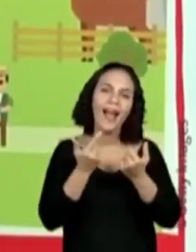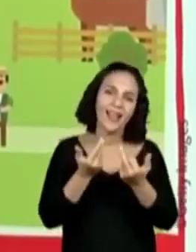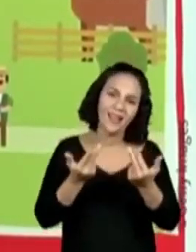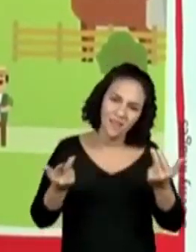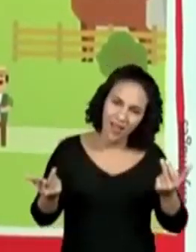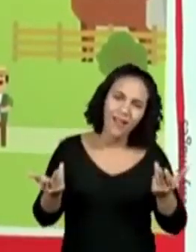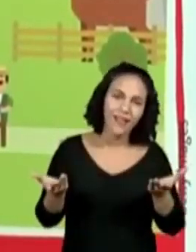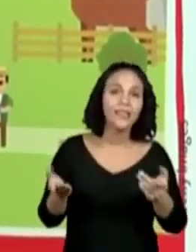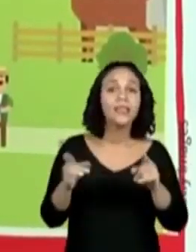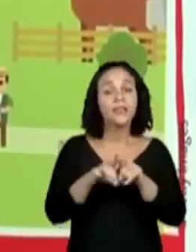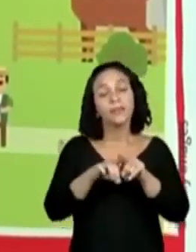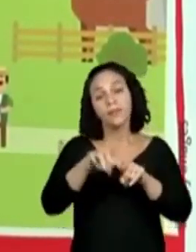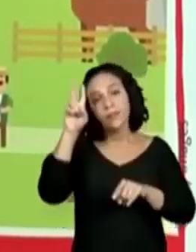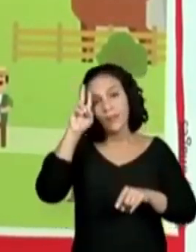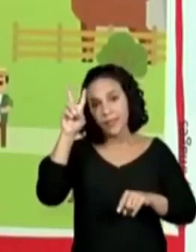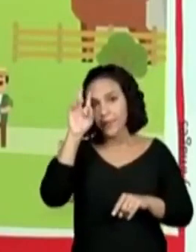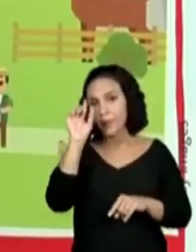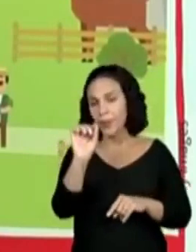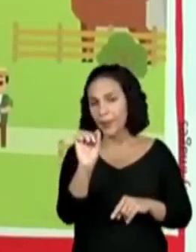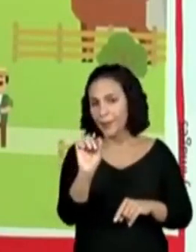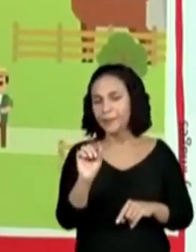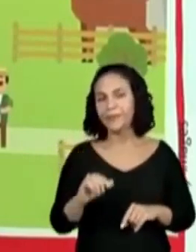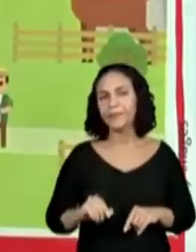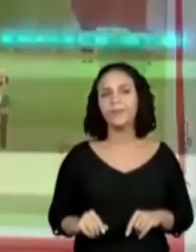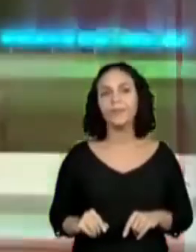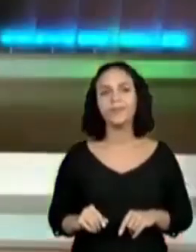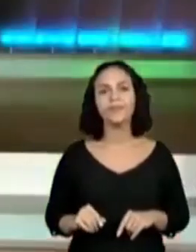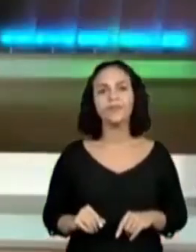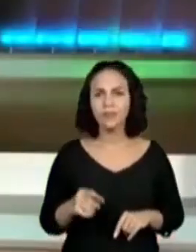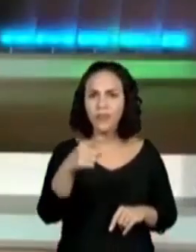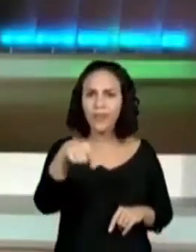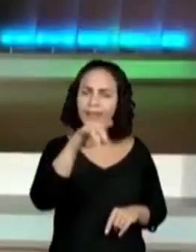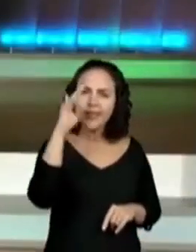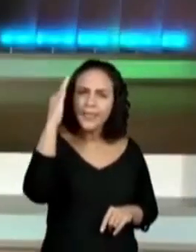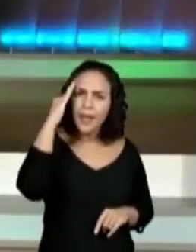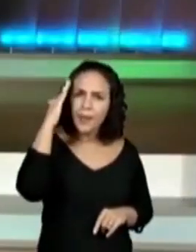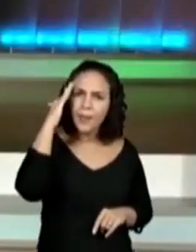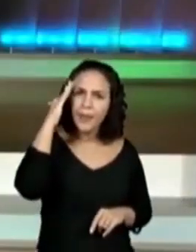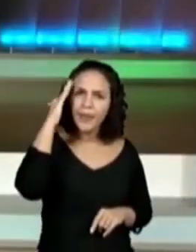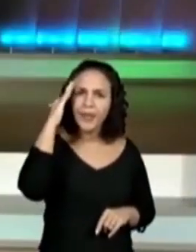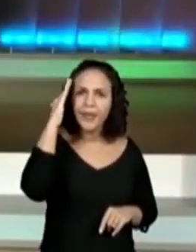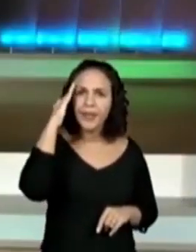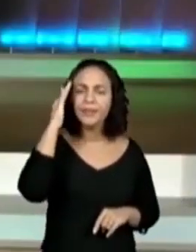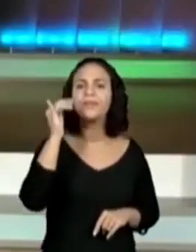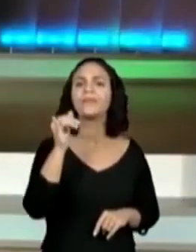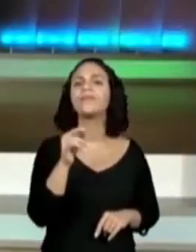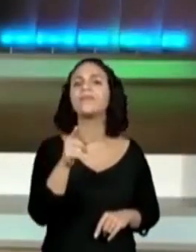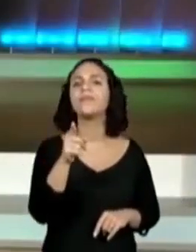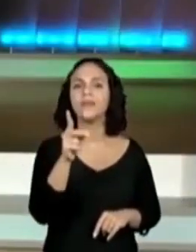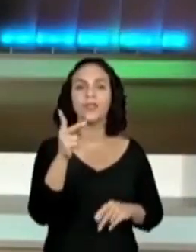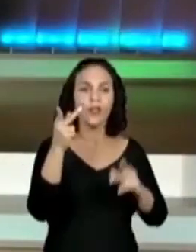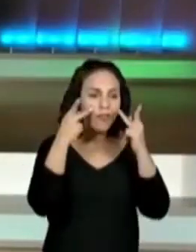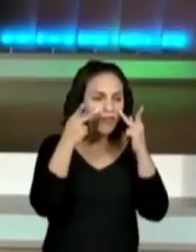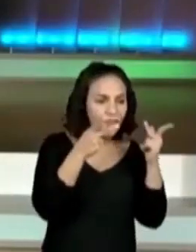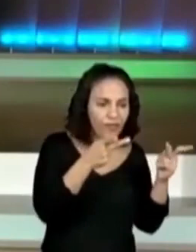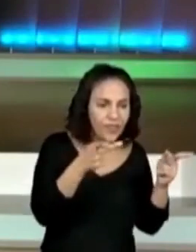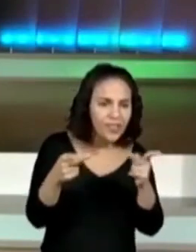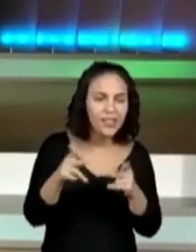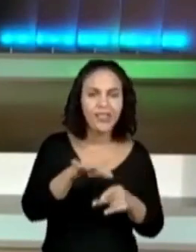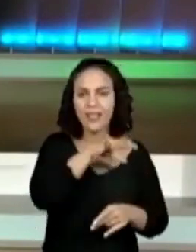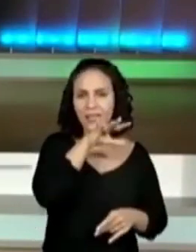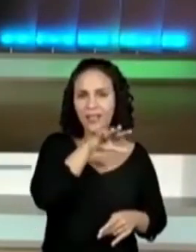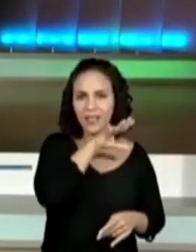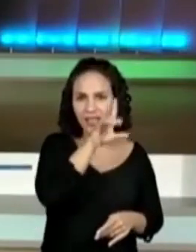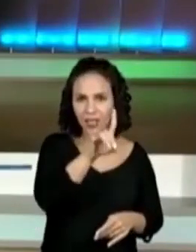vale lembrar uma coisa. Vocês sabiam que quando vocês fazem uma visita ao zoológico,